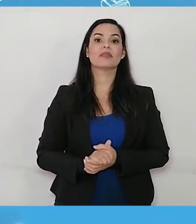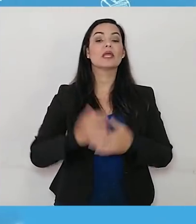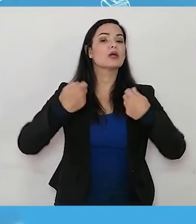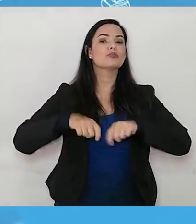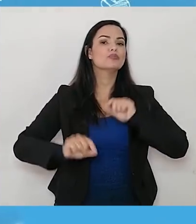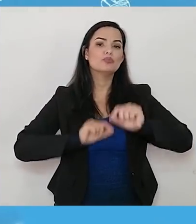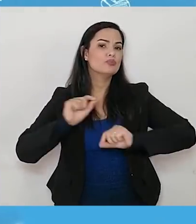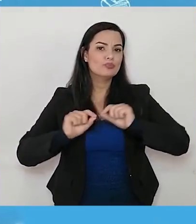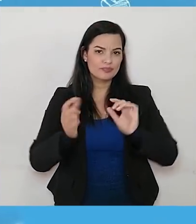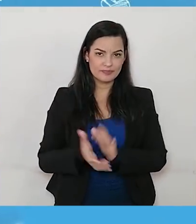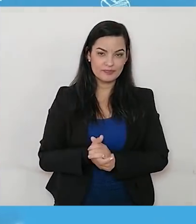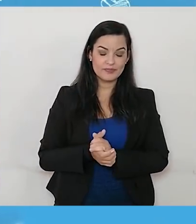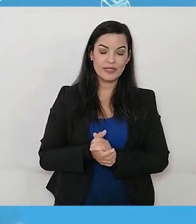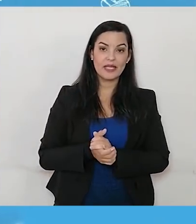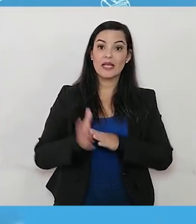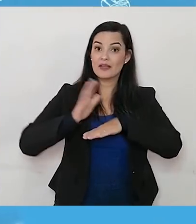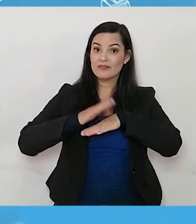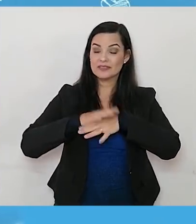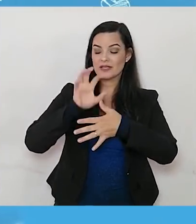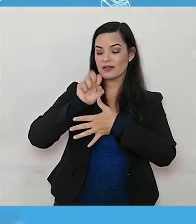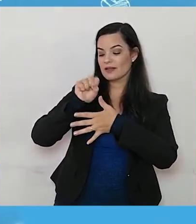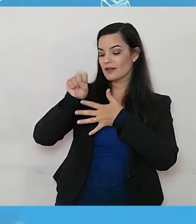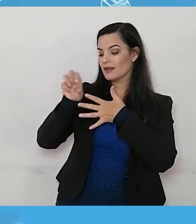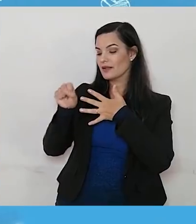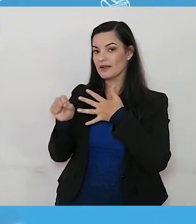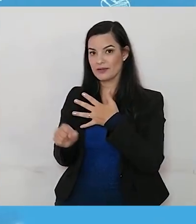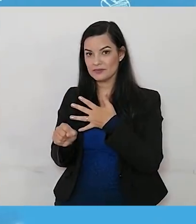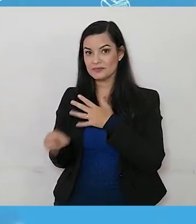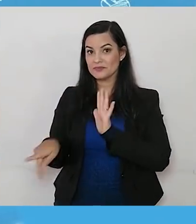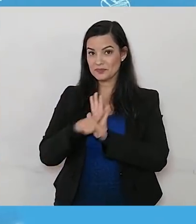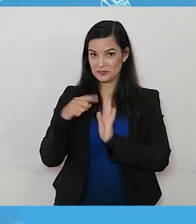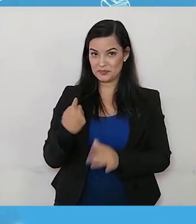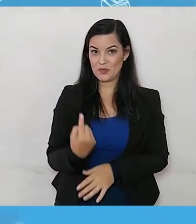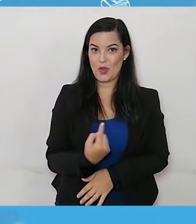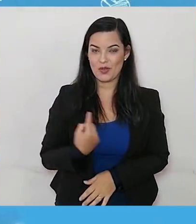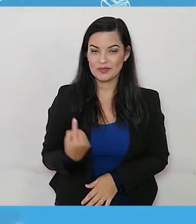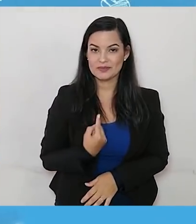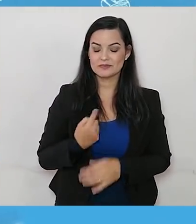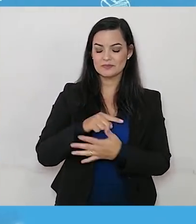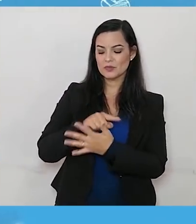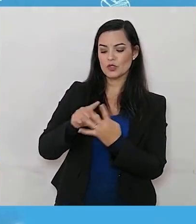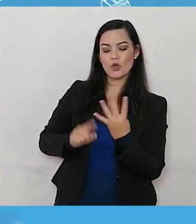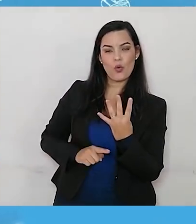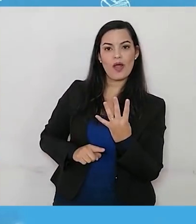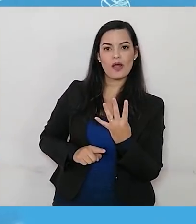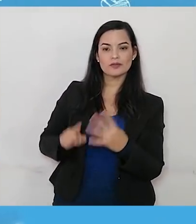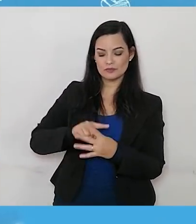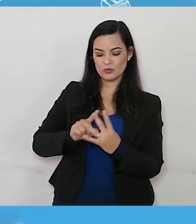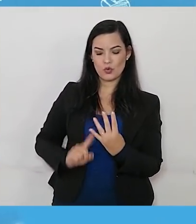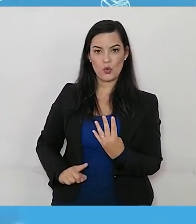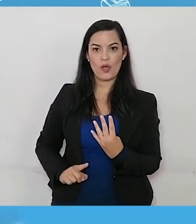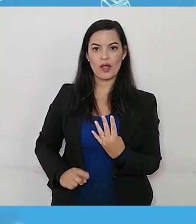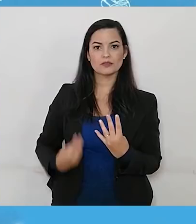Então, o que nós precisamos fazer agora é montar a nossa cadeia alimentar. Bom, desses quatro seres vivos que estão